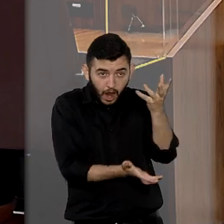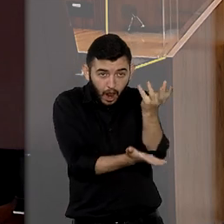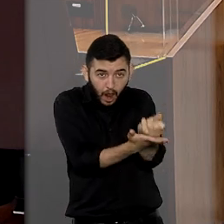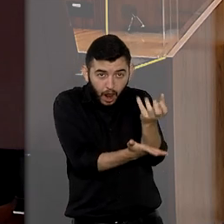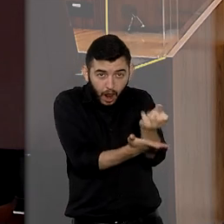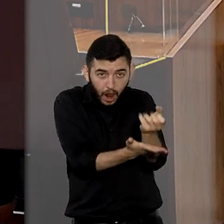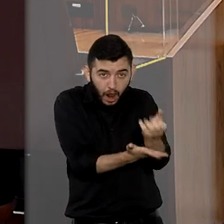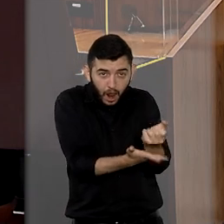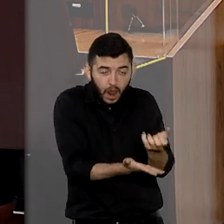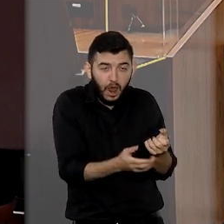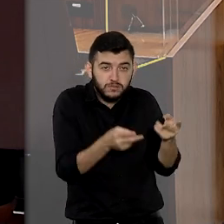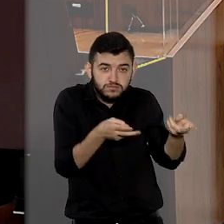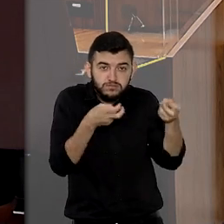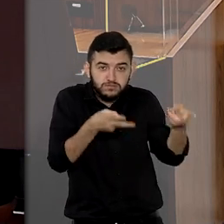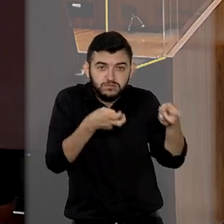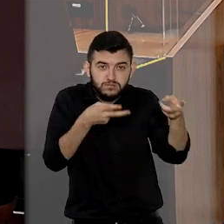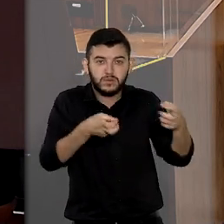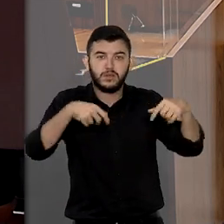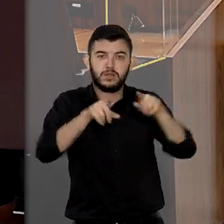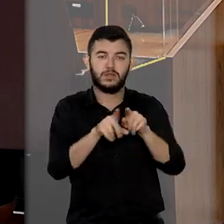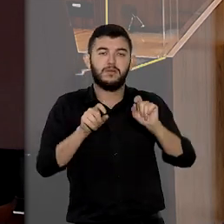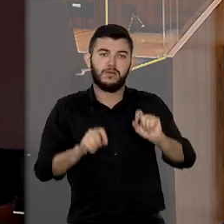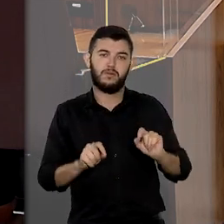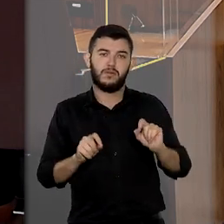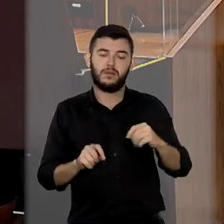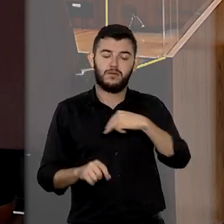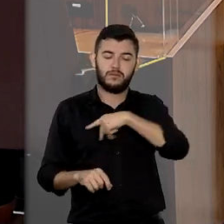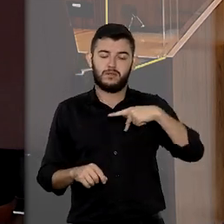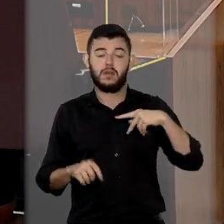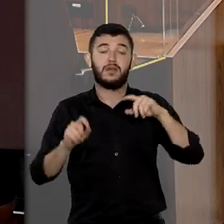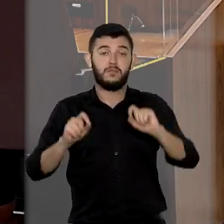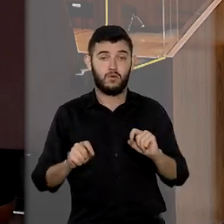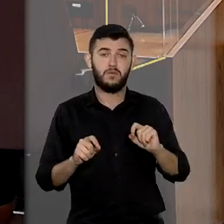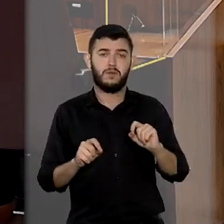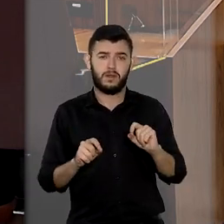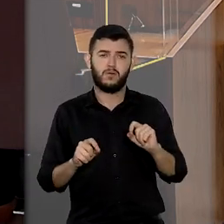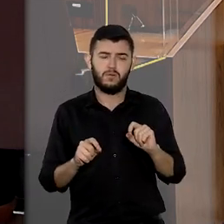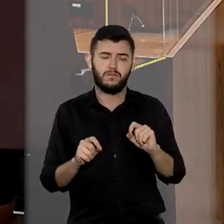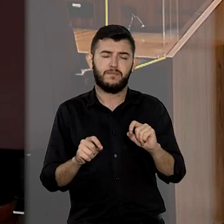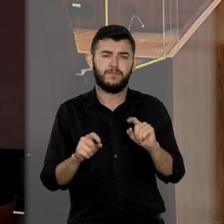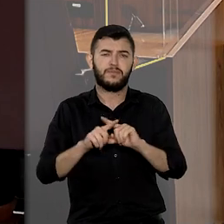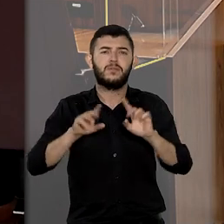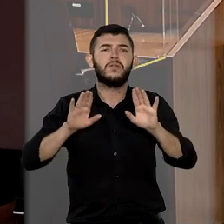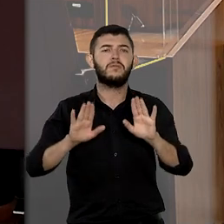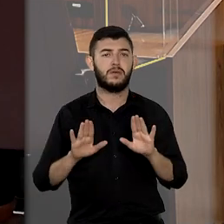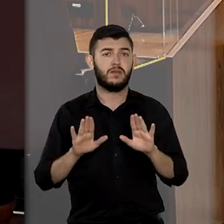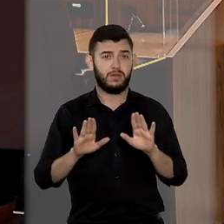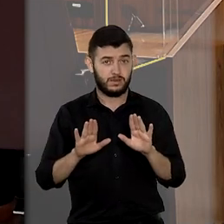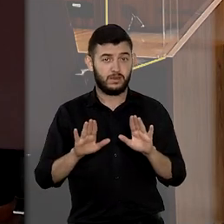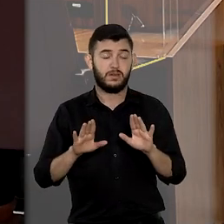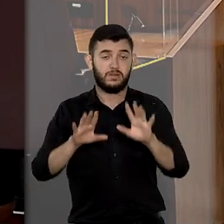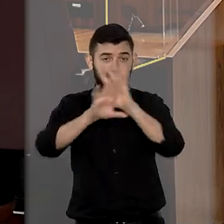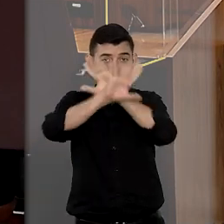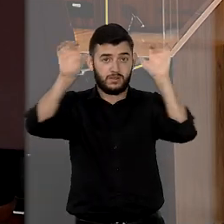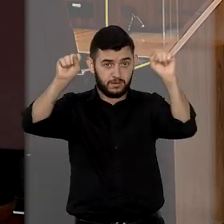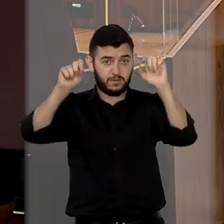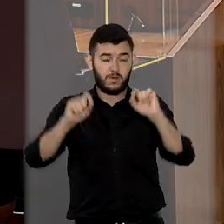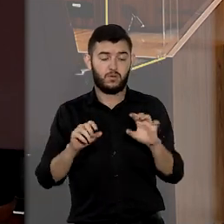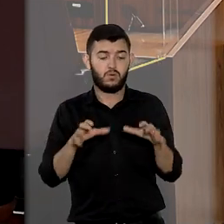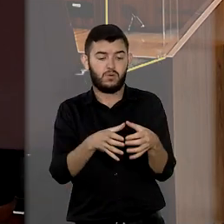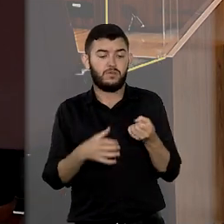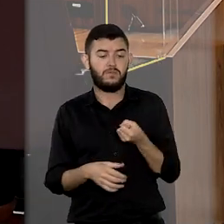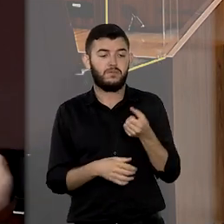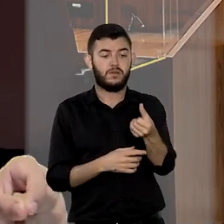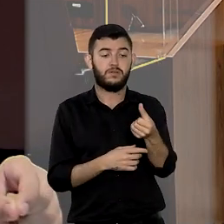prorrogações requeridas pelo Ministério Público. Aqui no tribunal, a sexta turma deu provimento ao recurso ordinário com